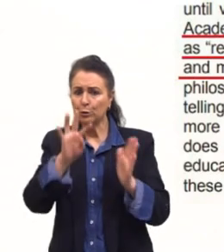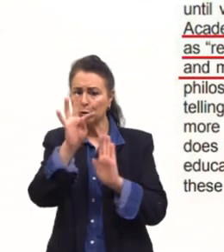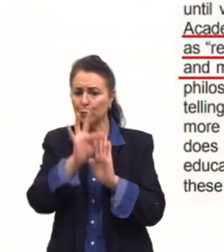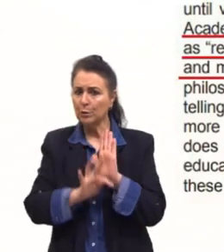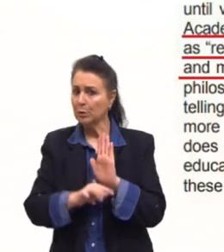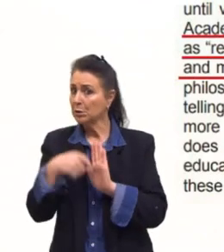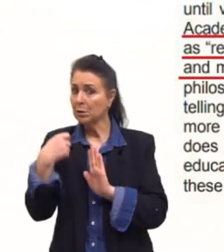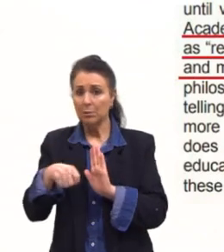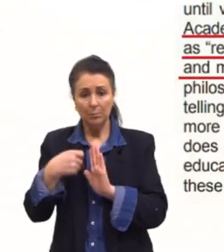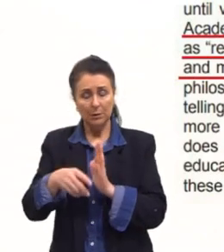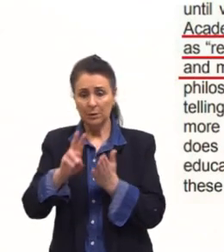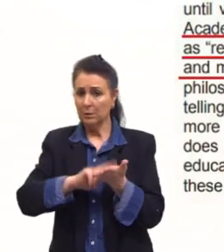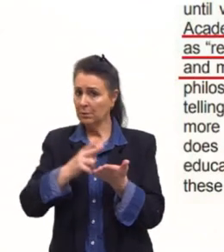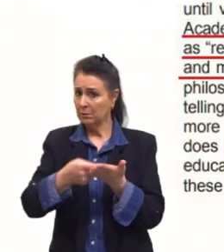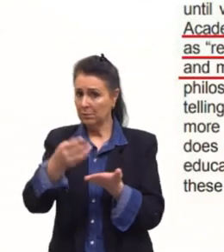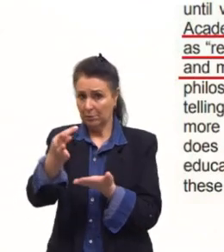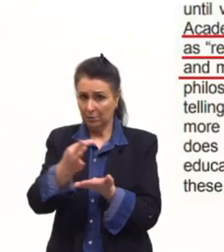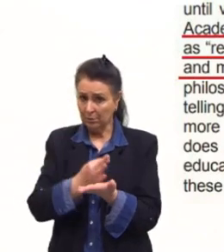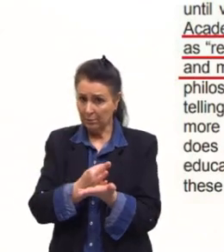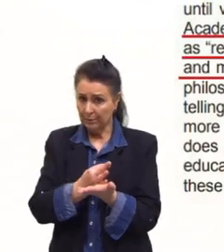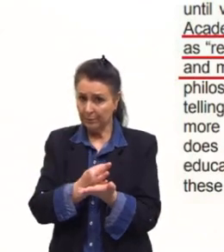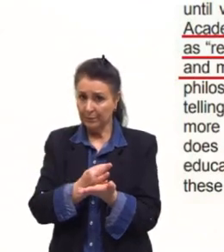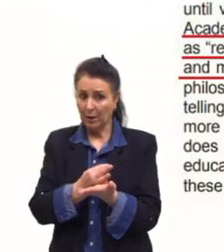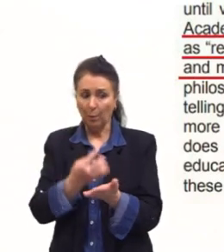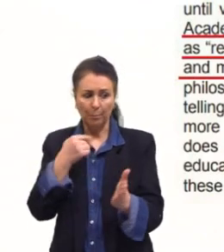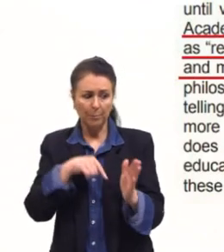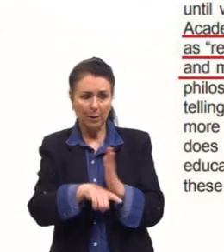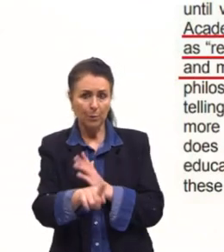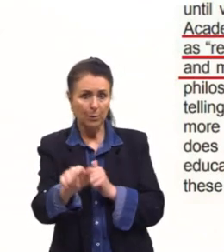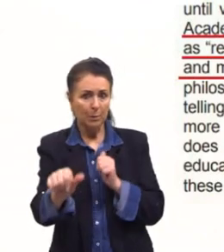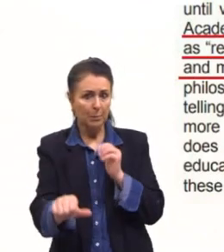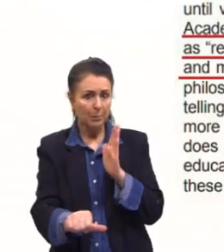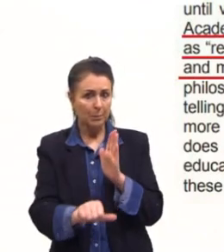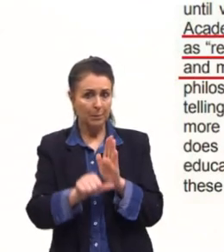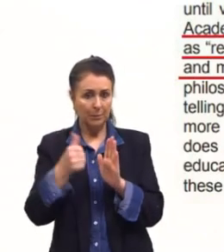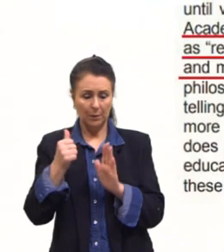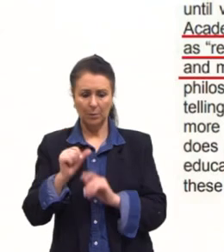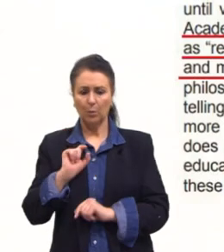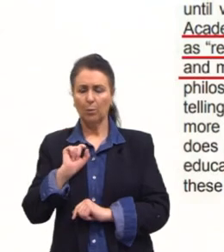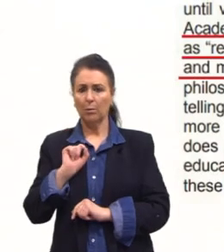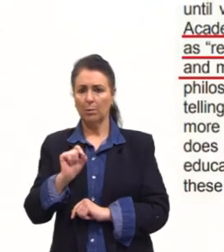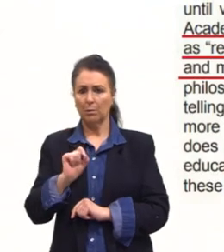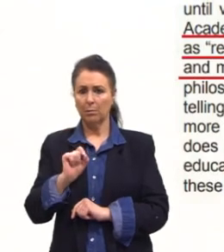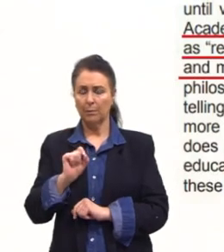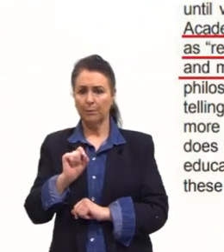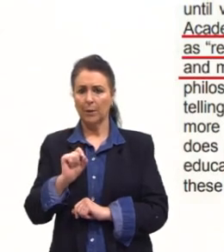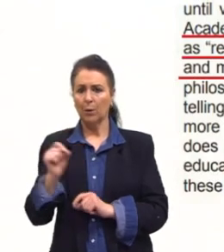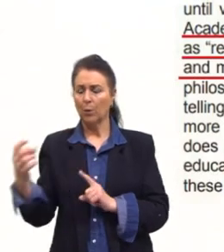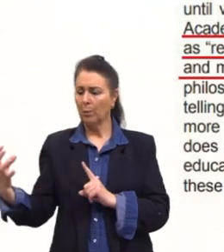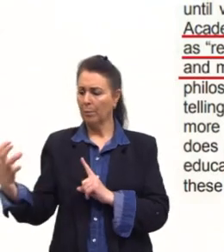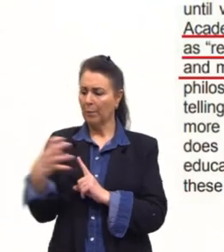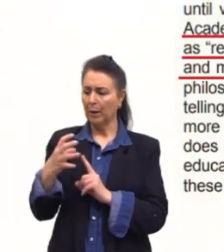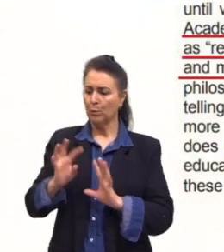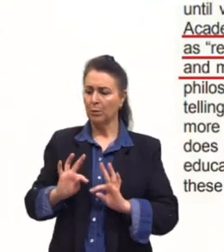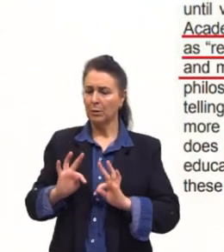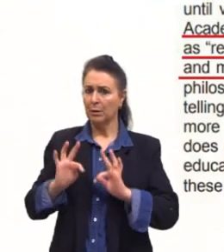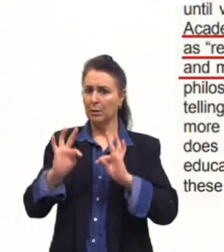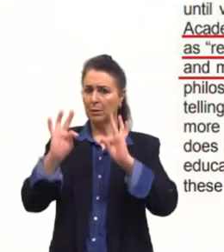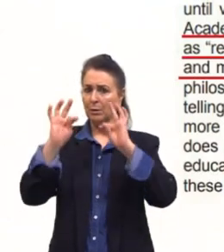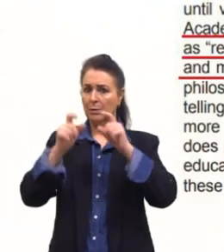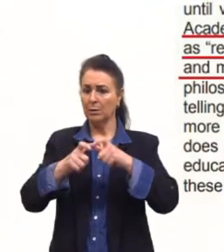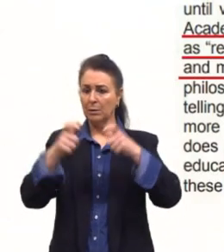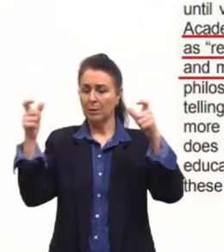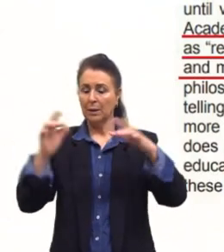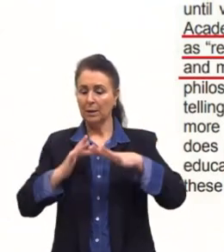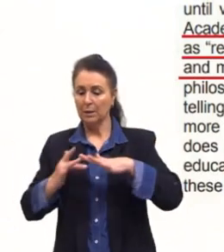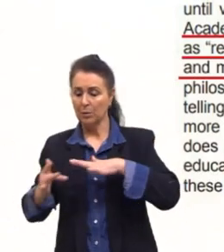necessidade disso. Vamos lá para a nossa pergunta. A pergunta diz assim, com o impacto das tecnologias e a ampliação das